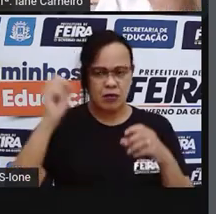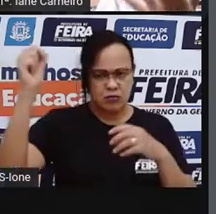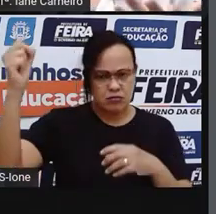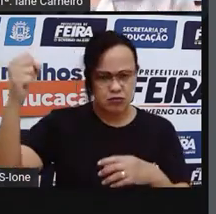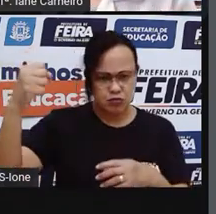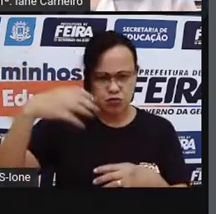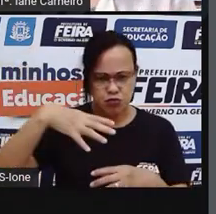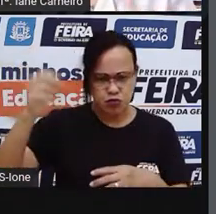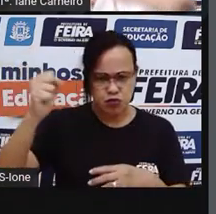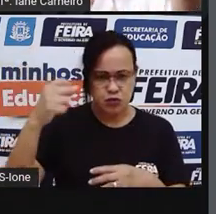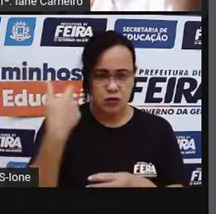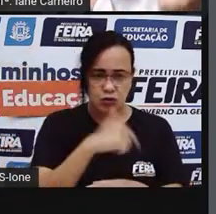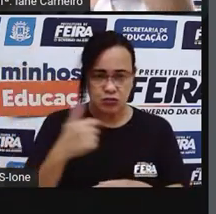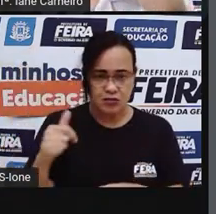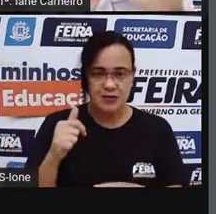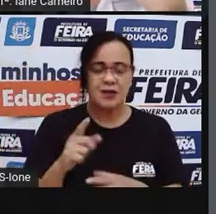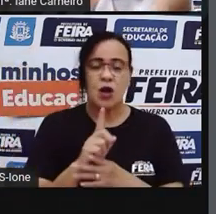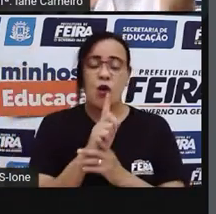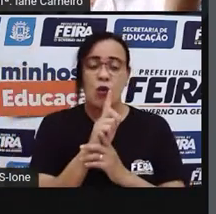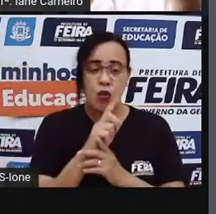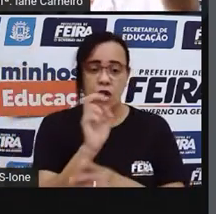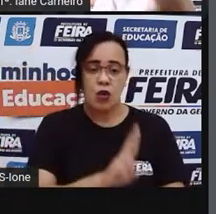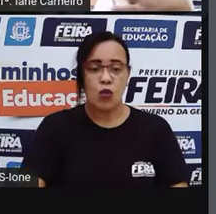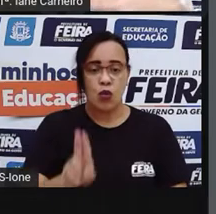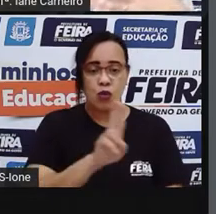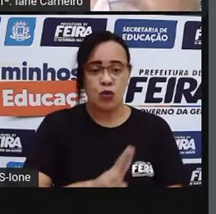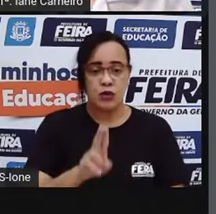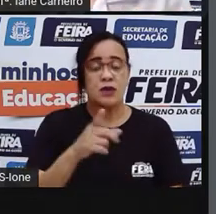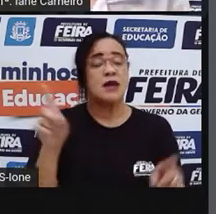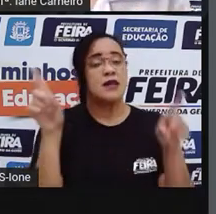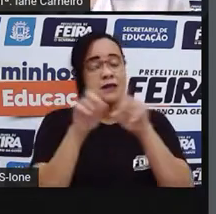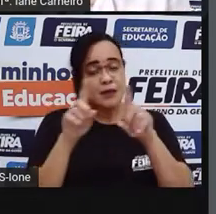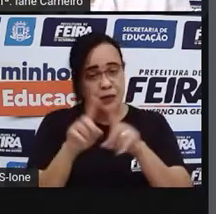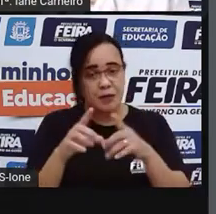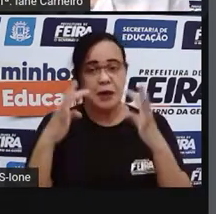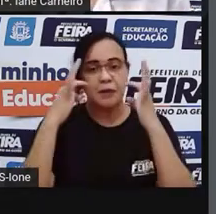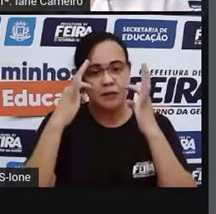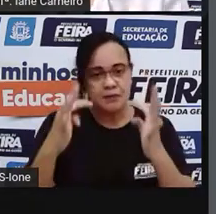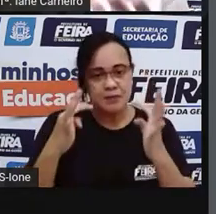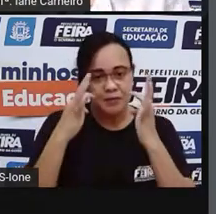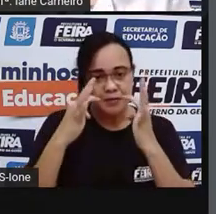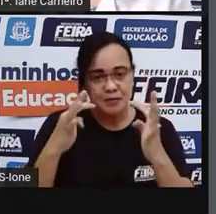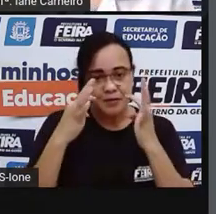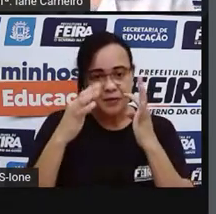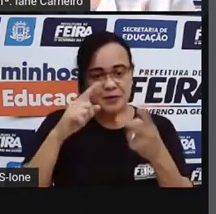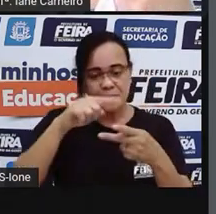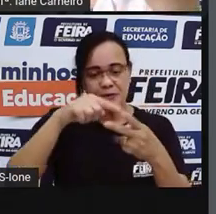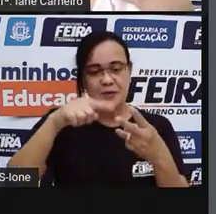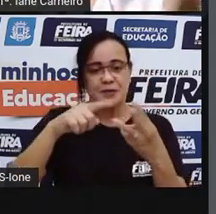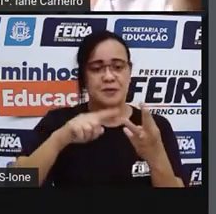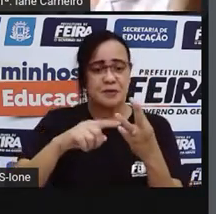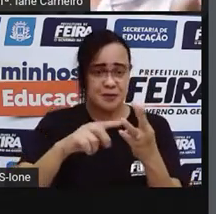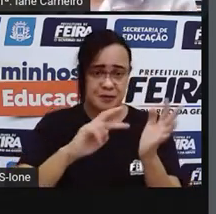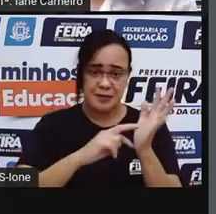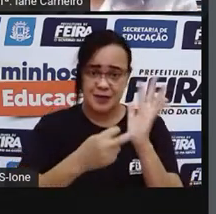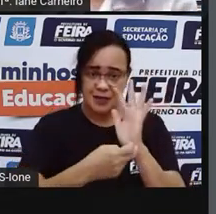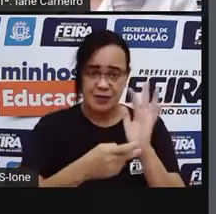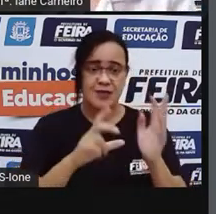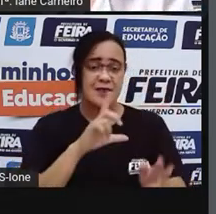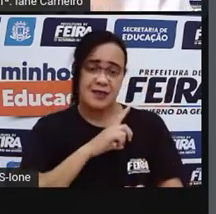a vela, né? O velar de olhar, de ficar observando alguém a noite toda, né? Você tá ali